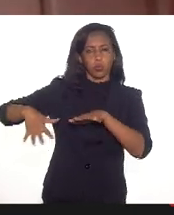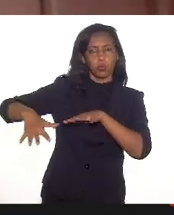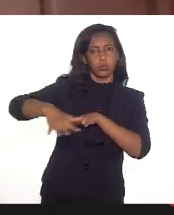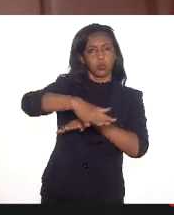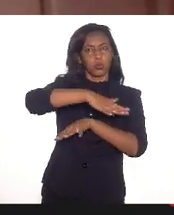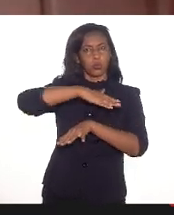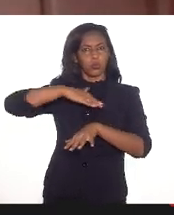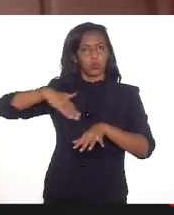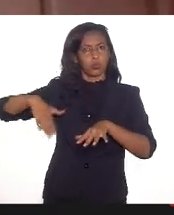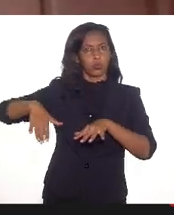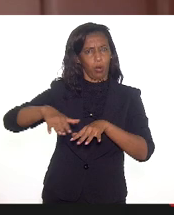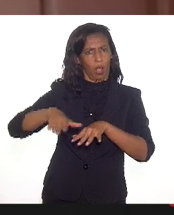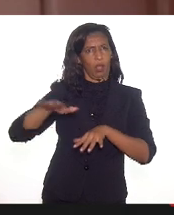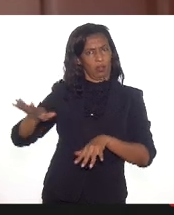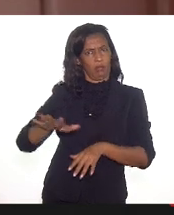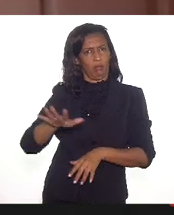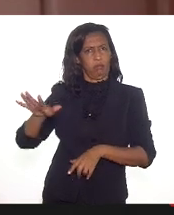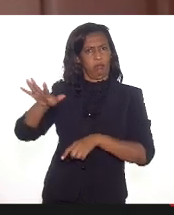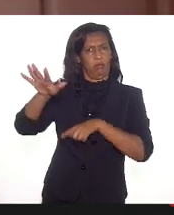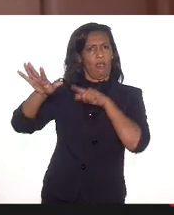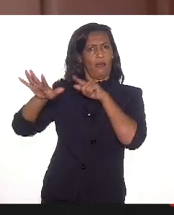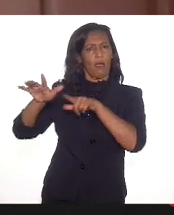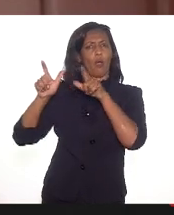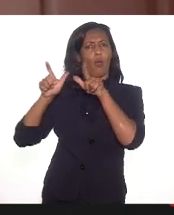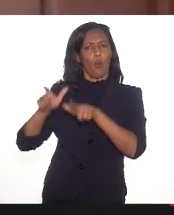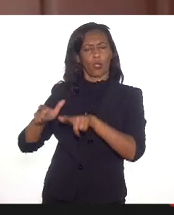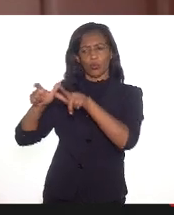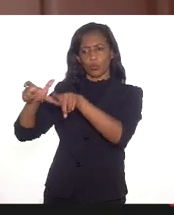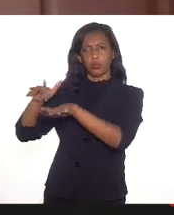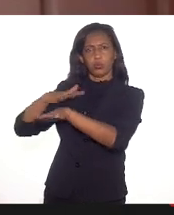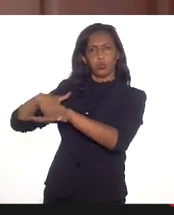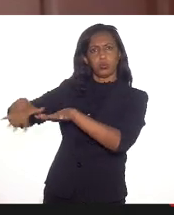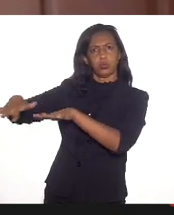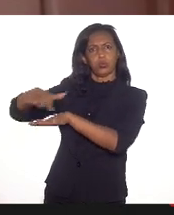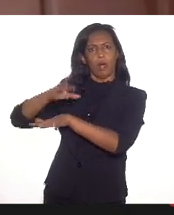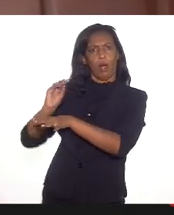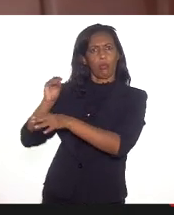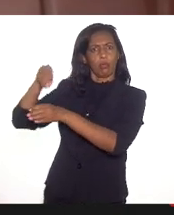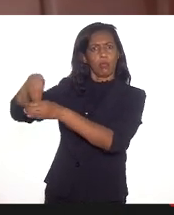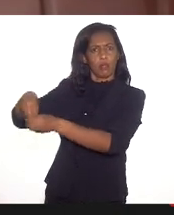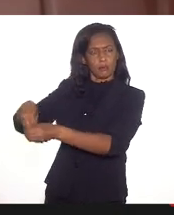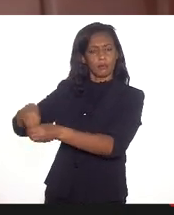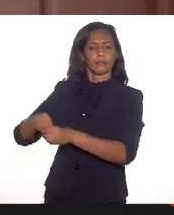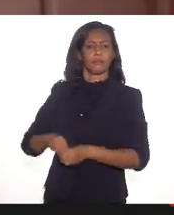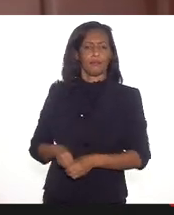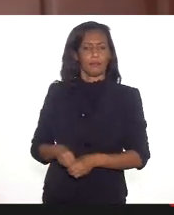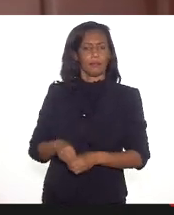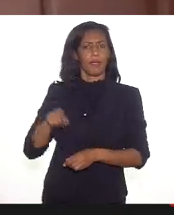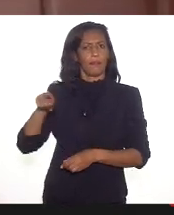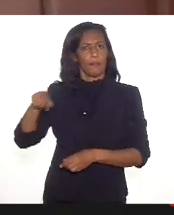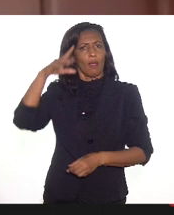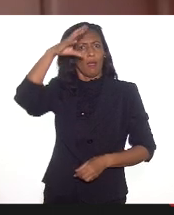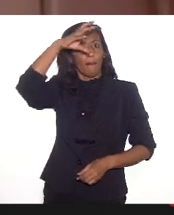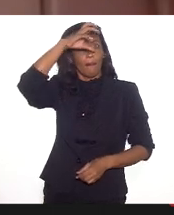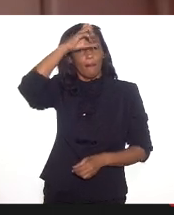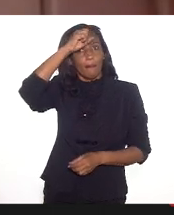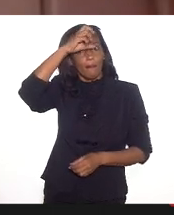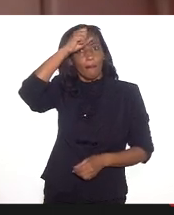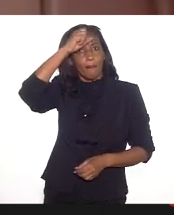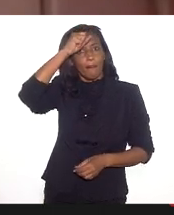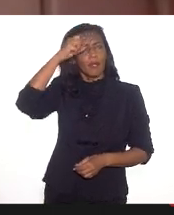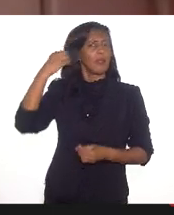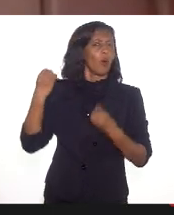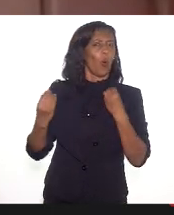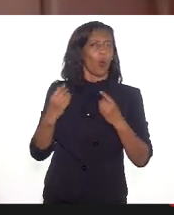das comunidades onde os espaços de memória estão inseridos para aprenderem ali a